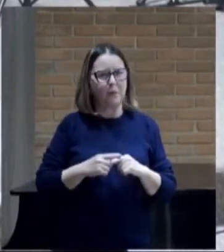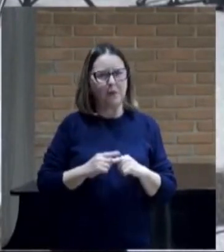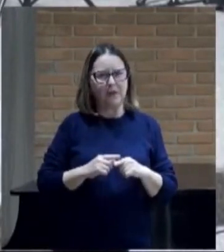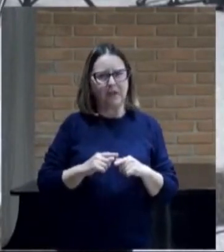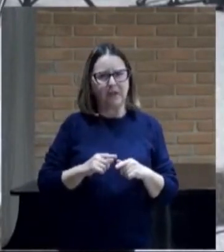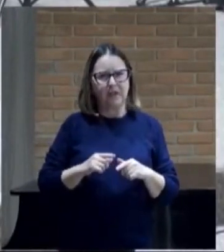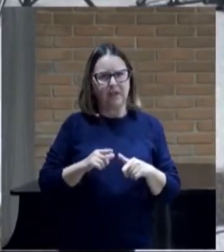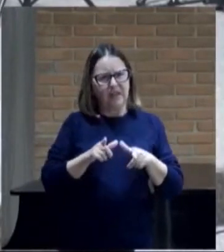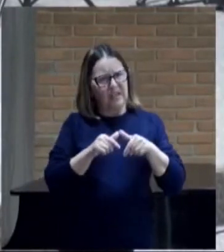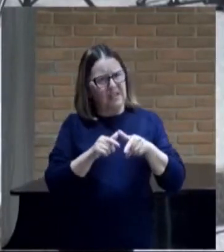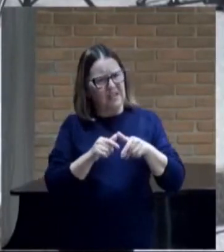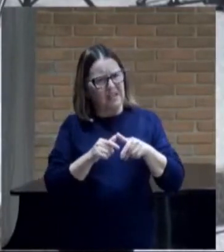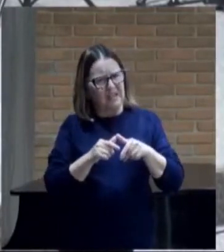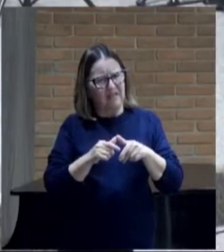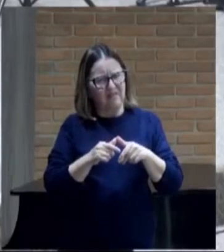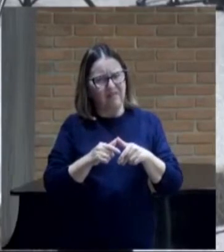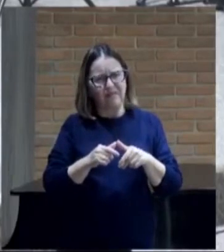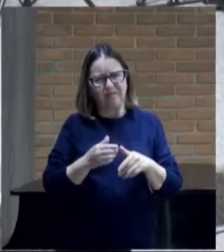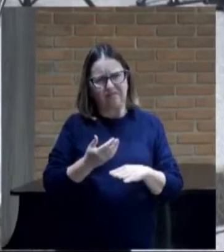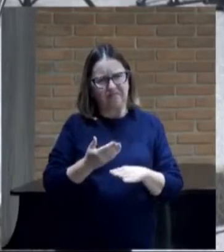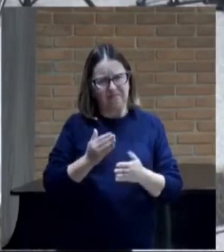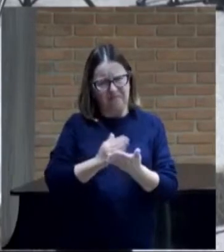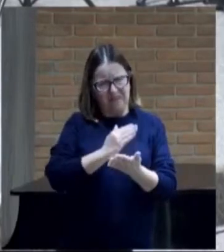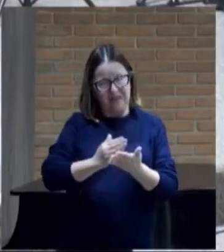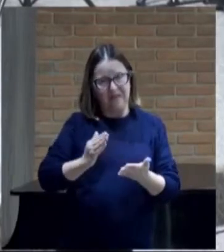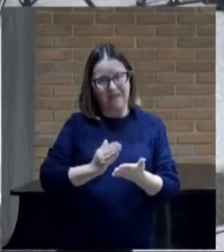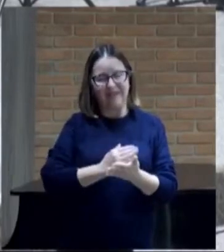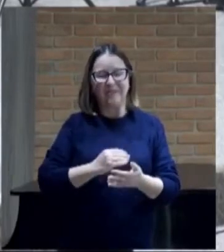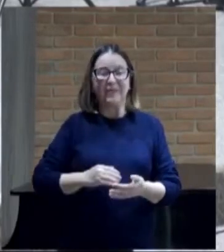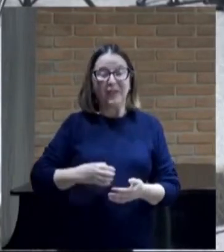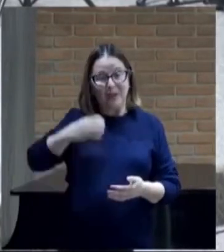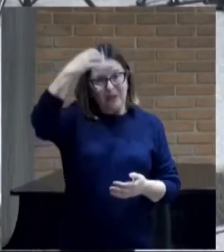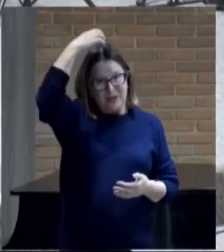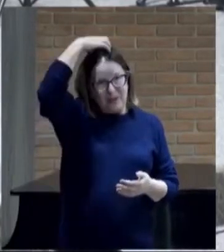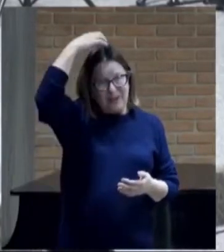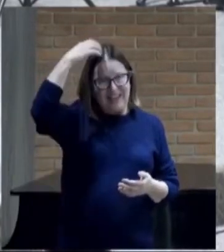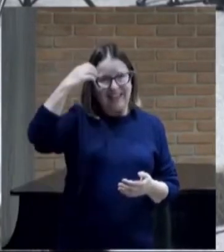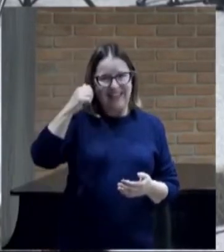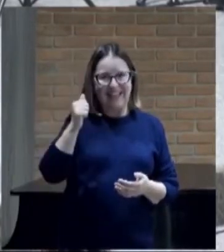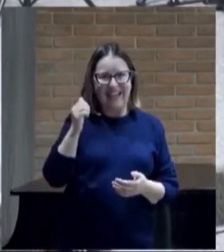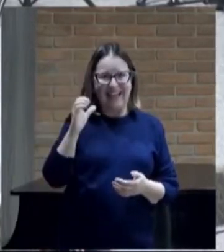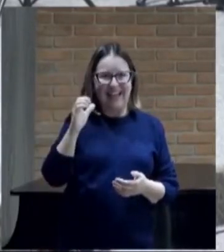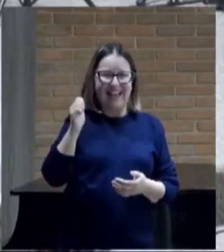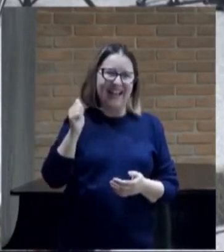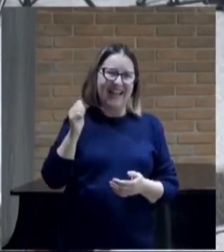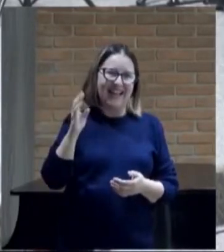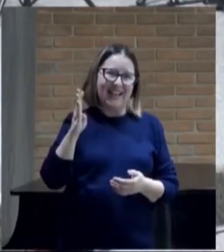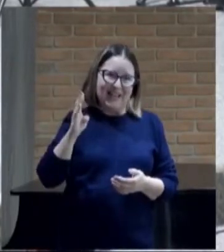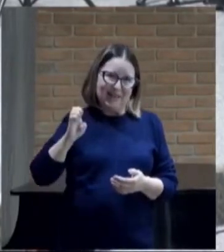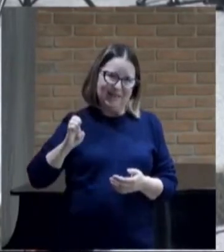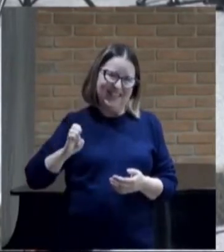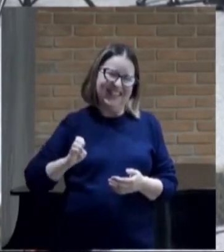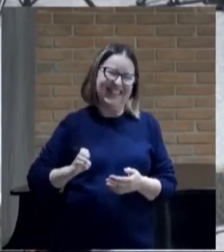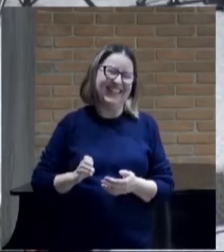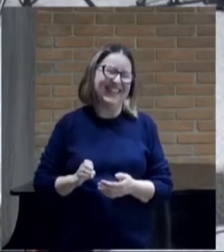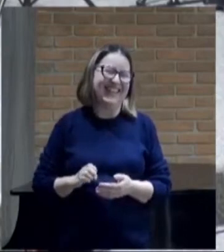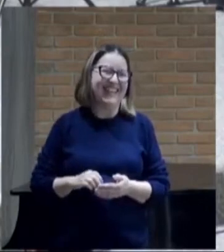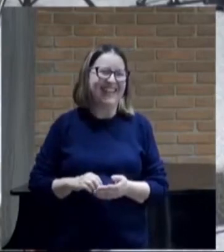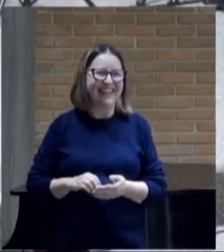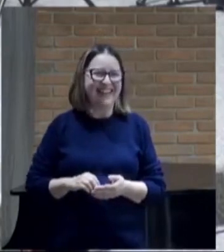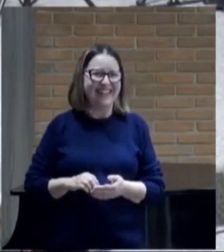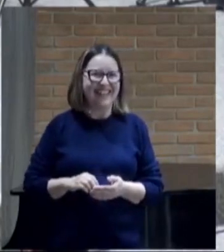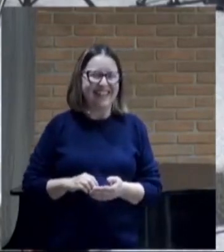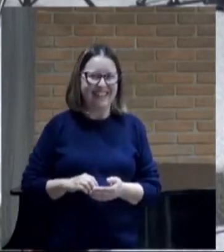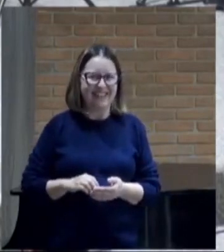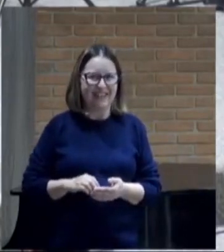se desencaminhou, e o Acabe, só quando acabou mesmo. O